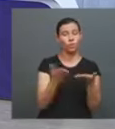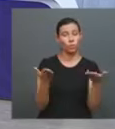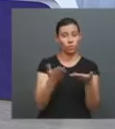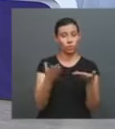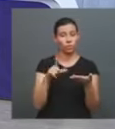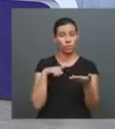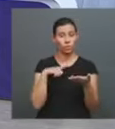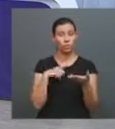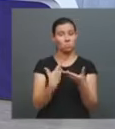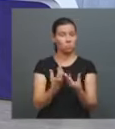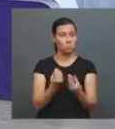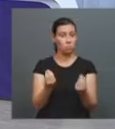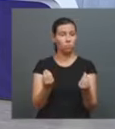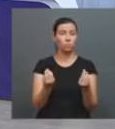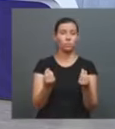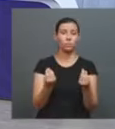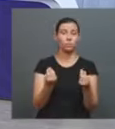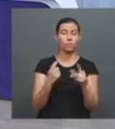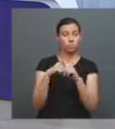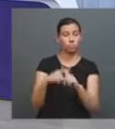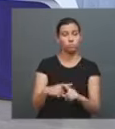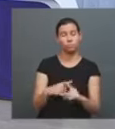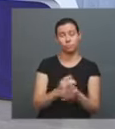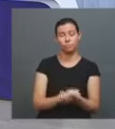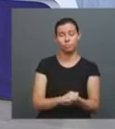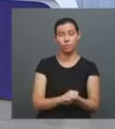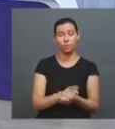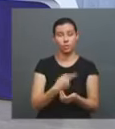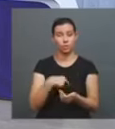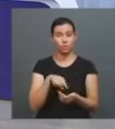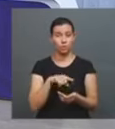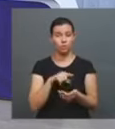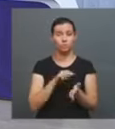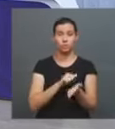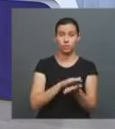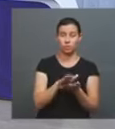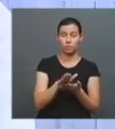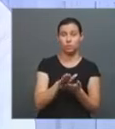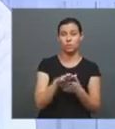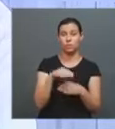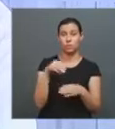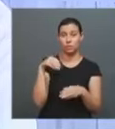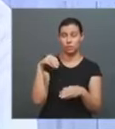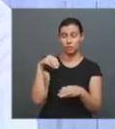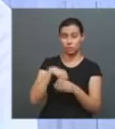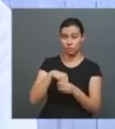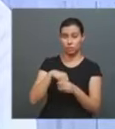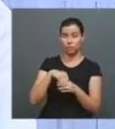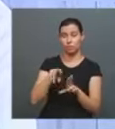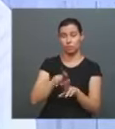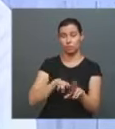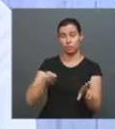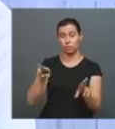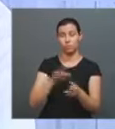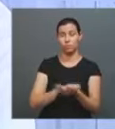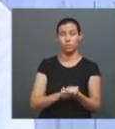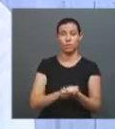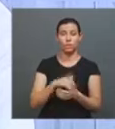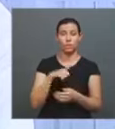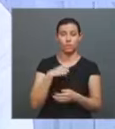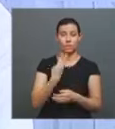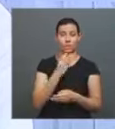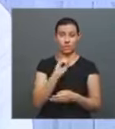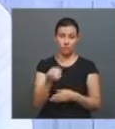concorrido. Nós, como editora universitária, junto com outras, acho que já passam de 30 editoras